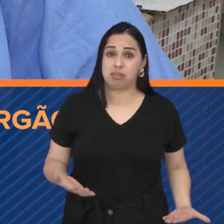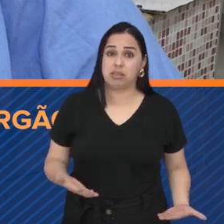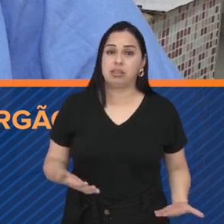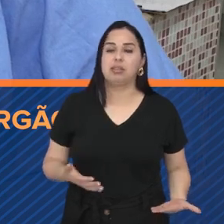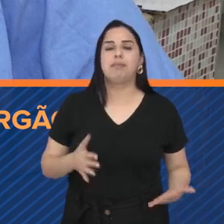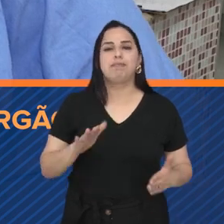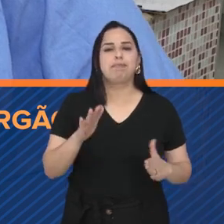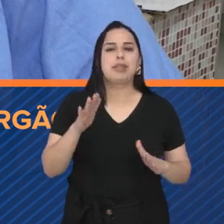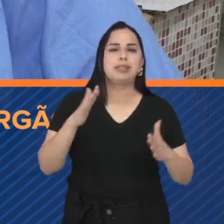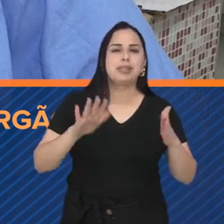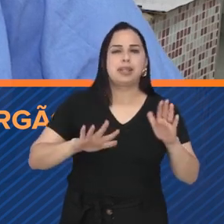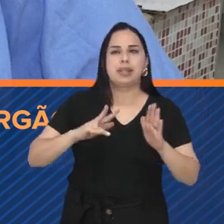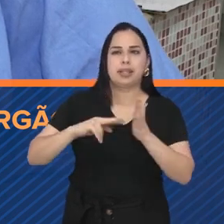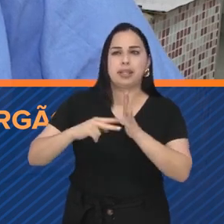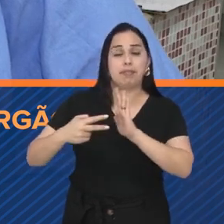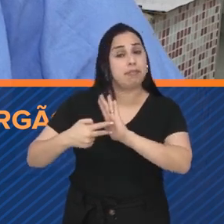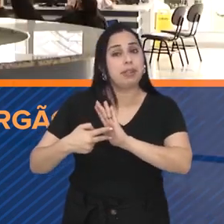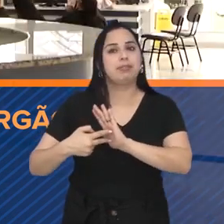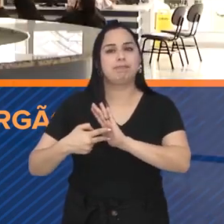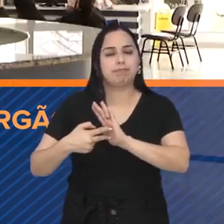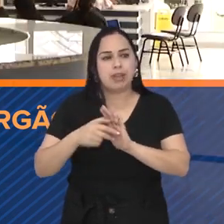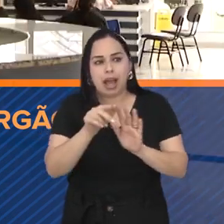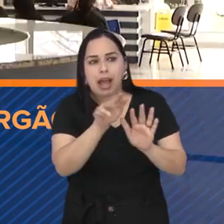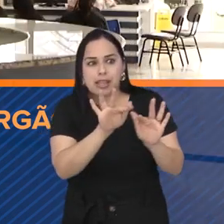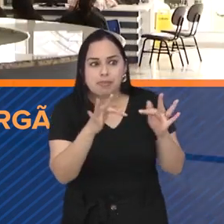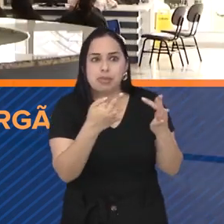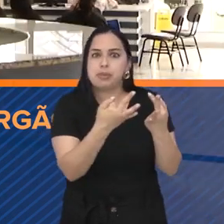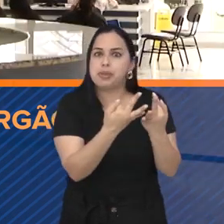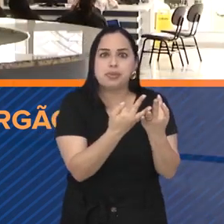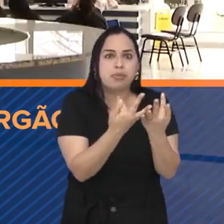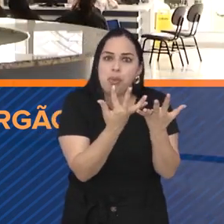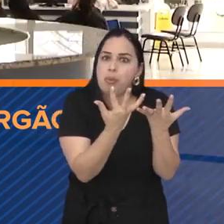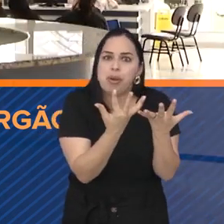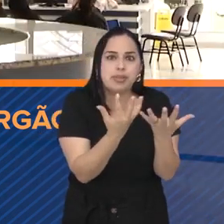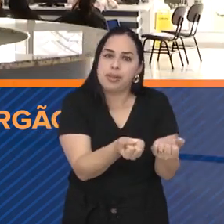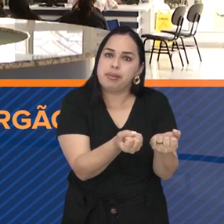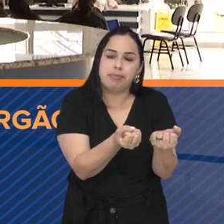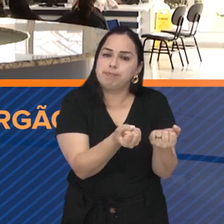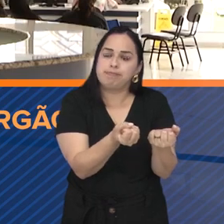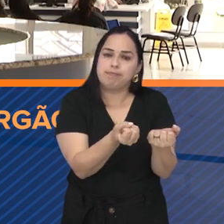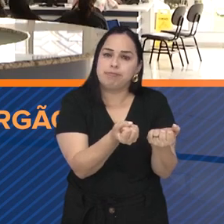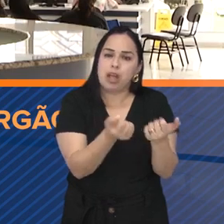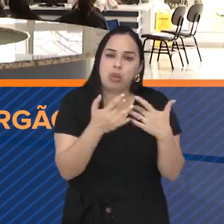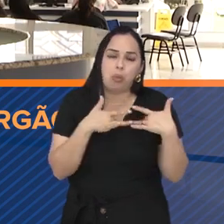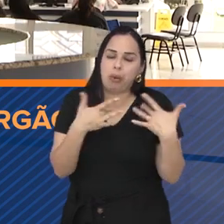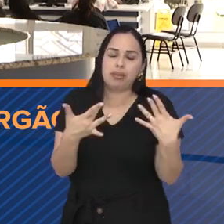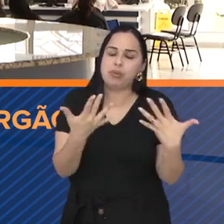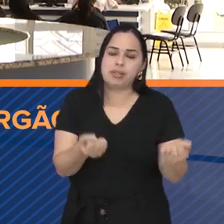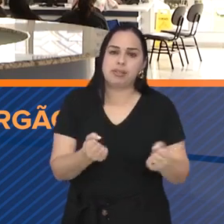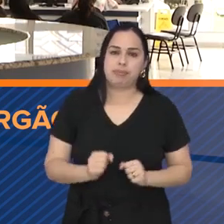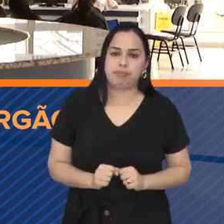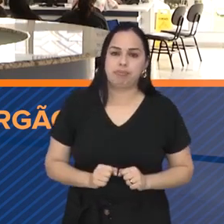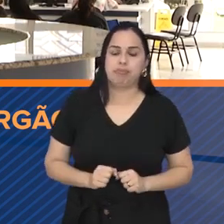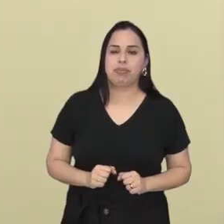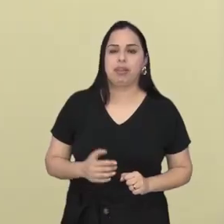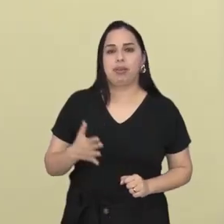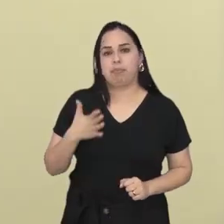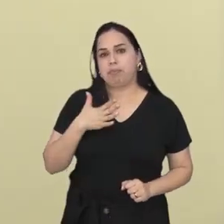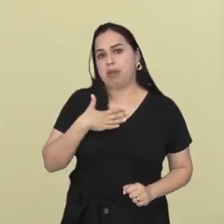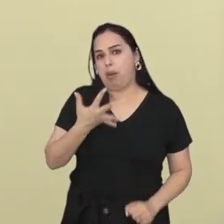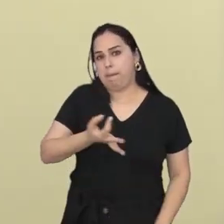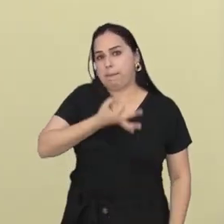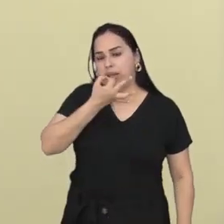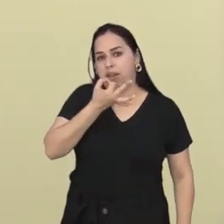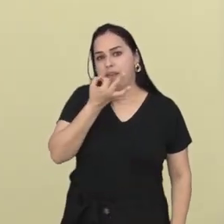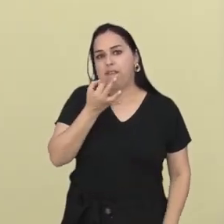no ano passado. Ou seja, mais da metade das famílias de potenciais doadores não aceitaram doar. Eu